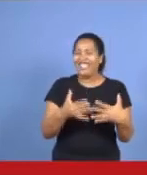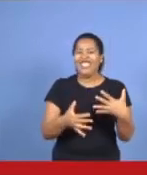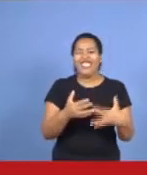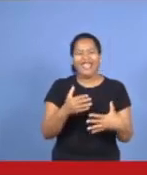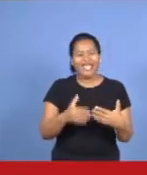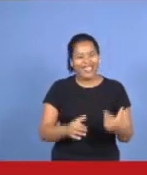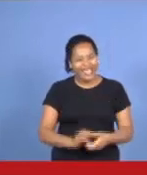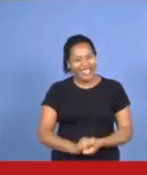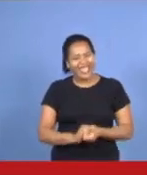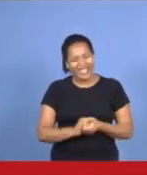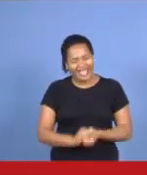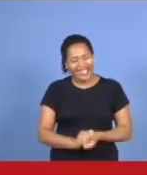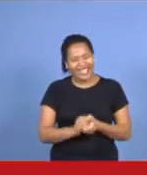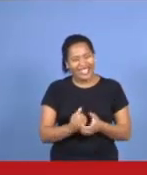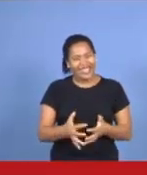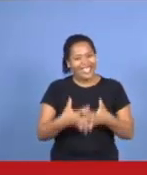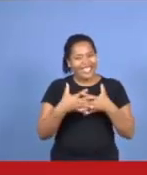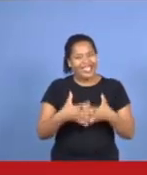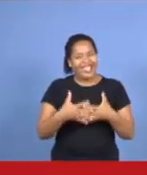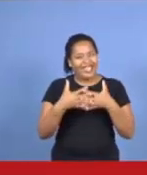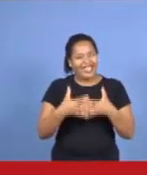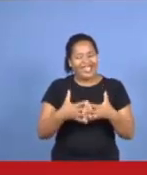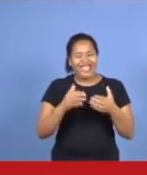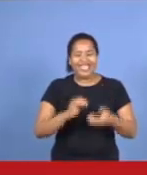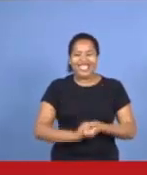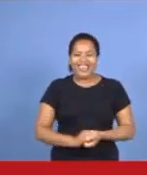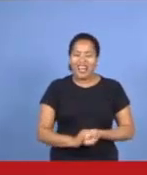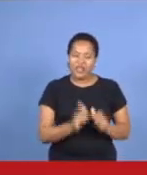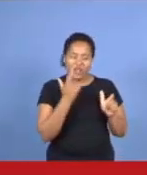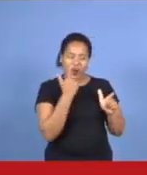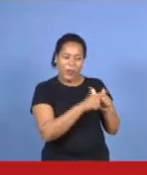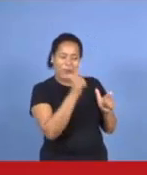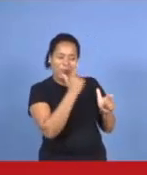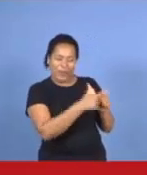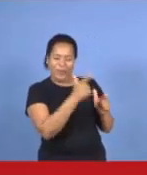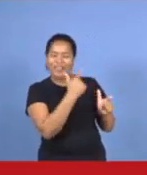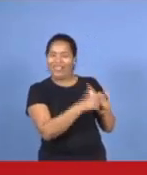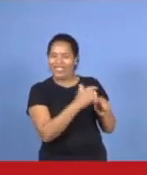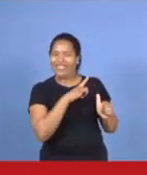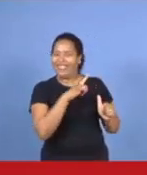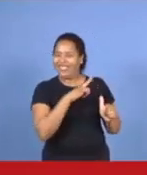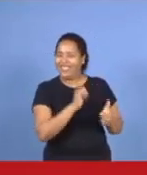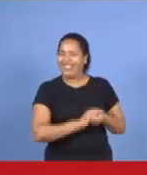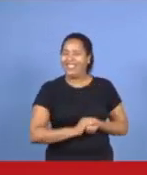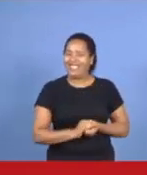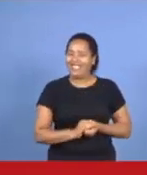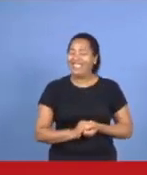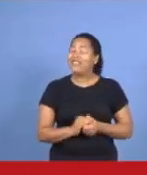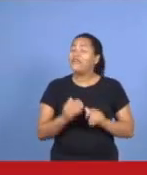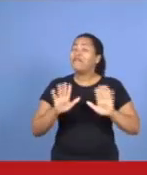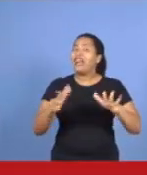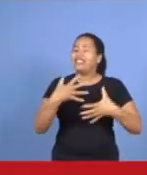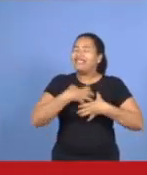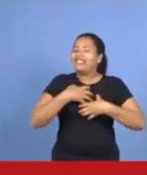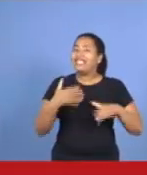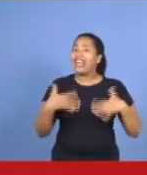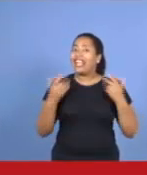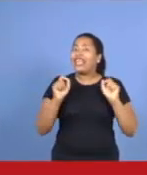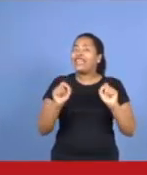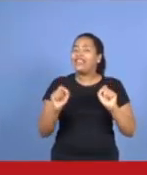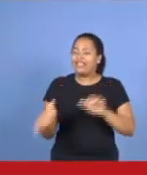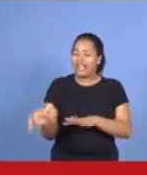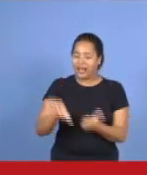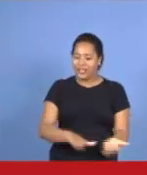batismos. Outra informação, também, que nos alegra muito, são os batismos, provas de que o senhor está